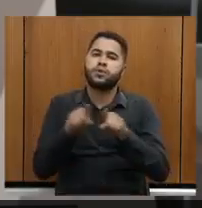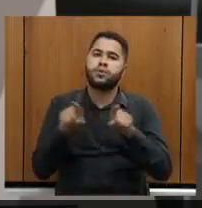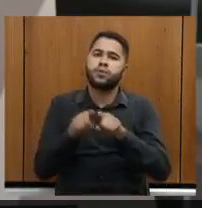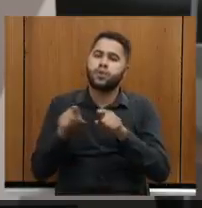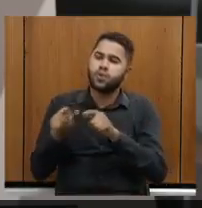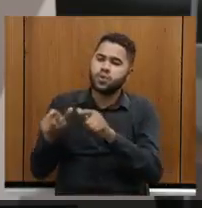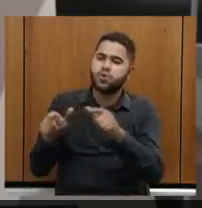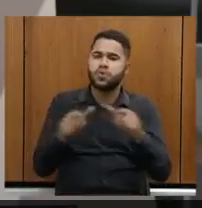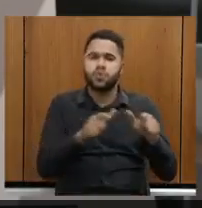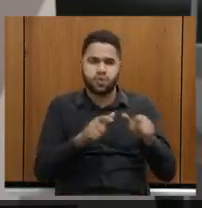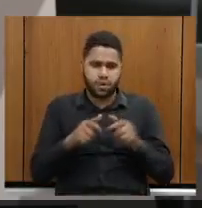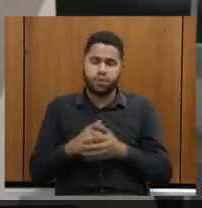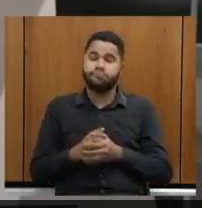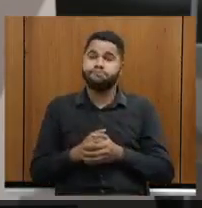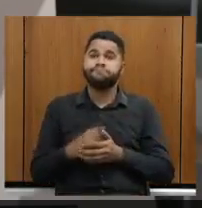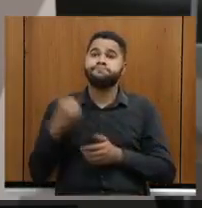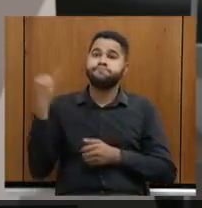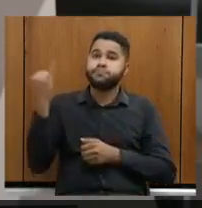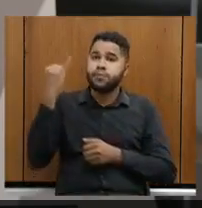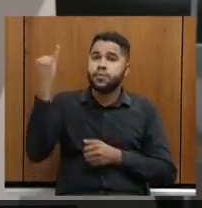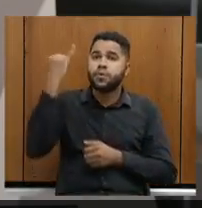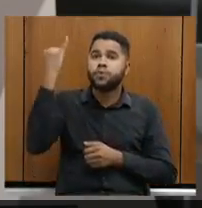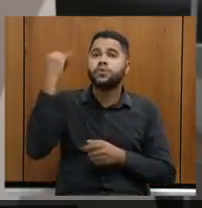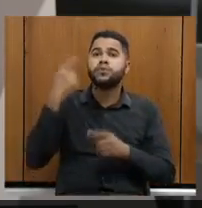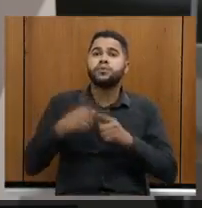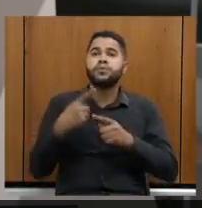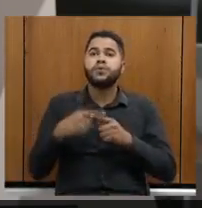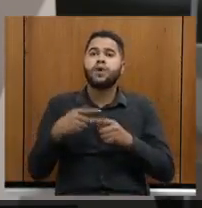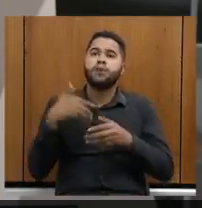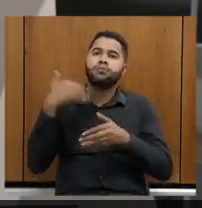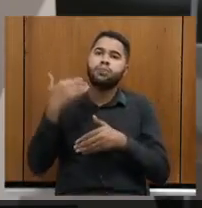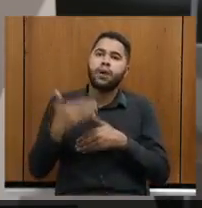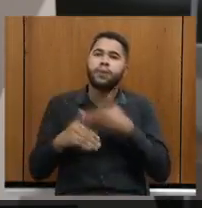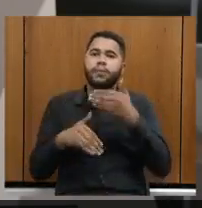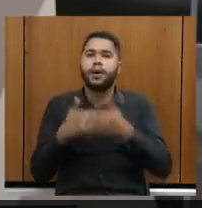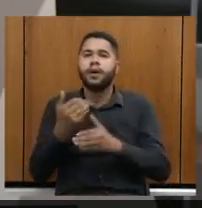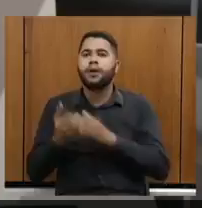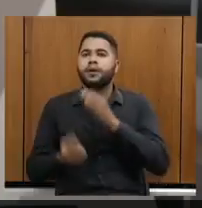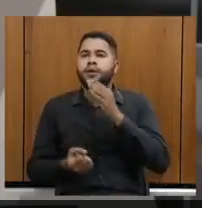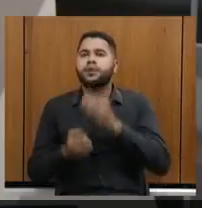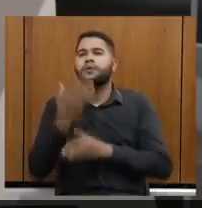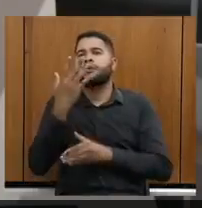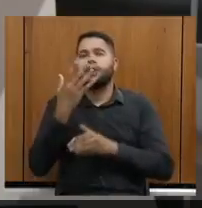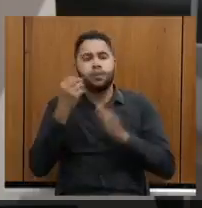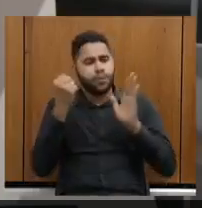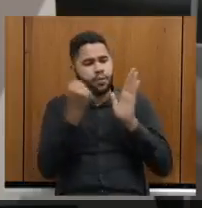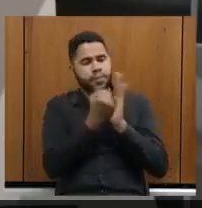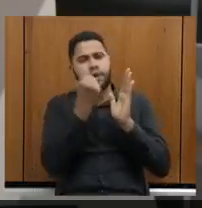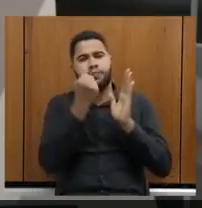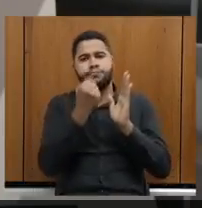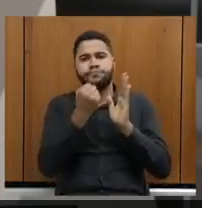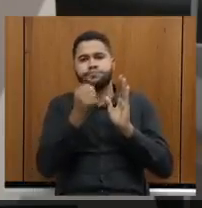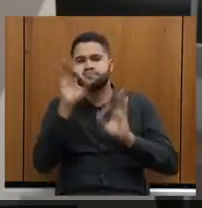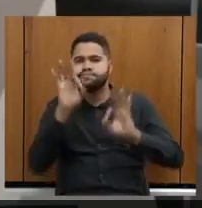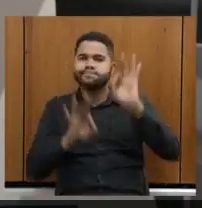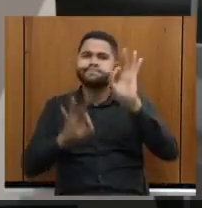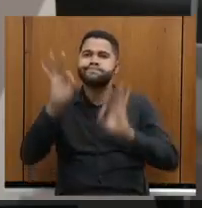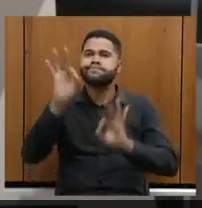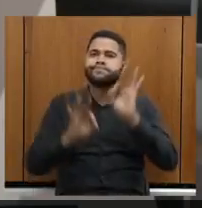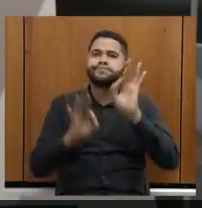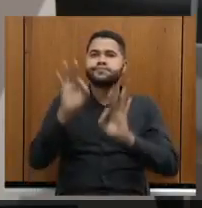locais. Isso foi importantíssimo, deputados, porque, na medida em que nós criamos o selo, nós medimos isso,